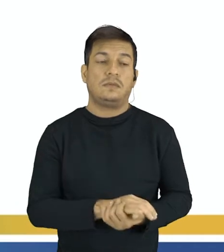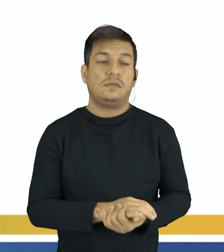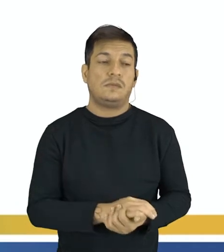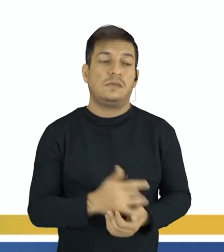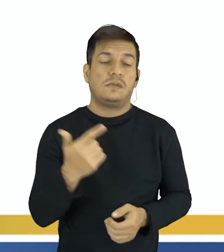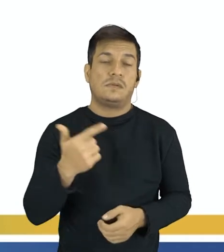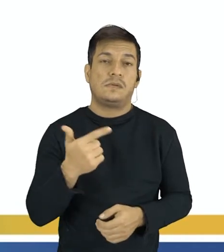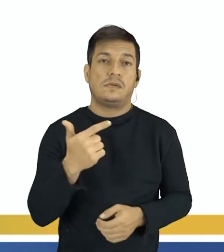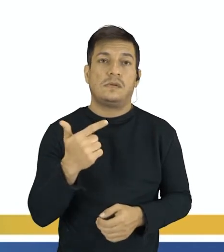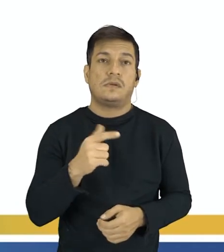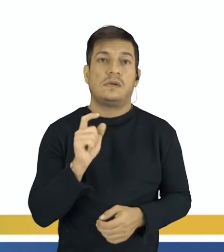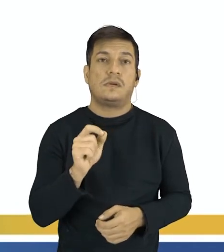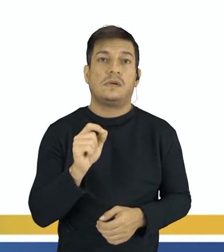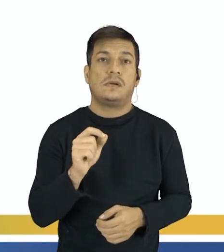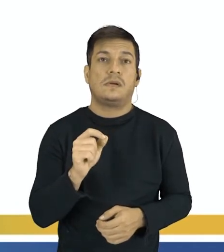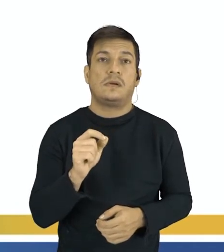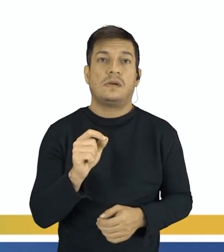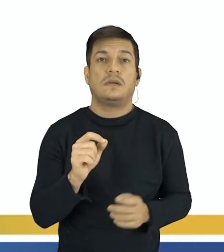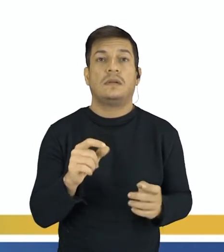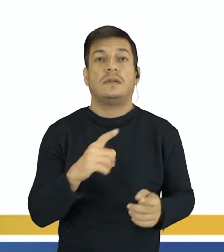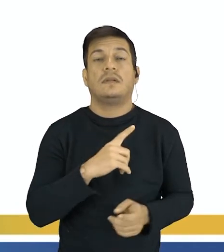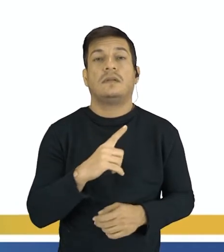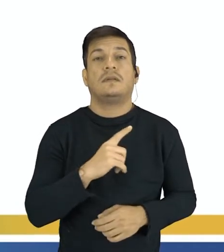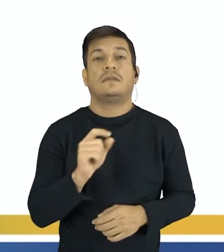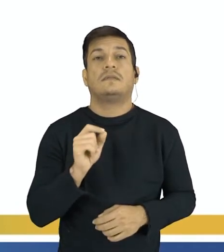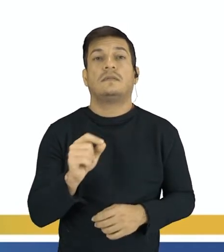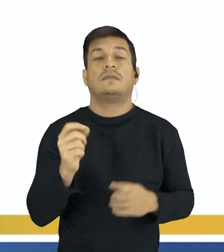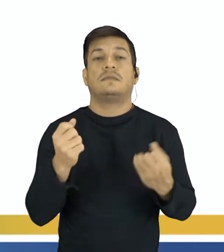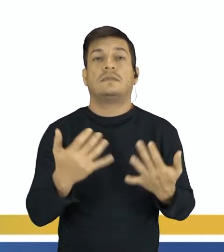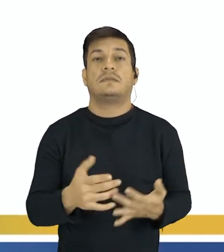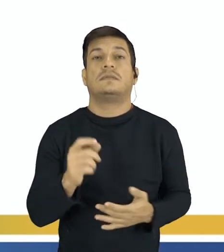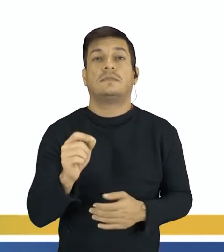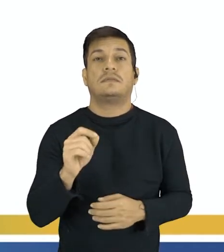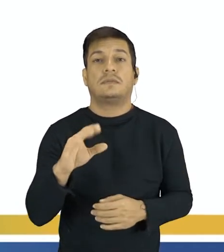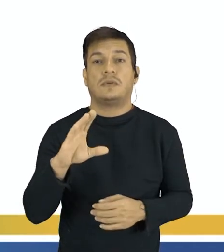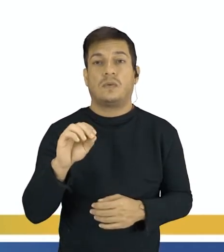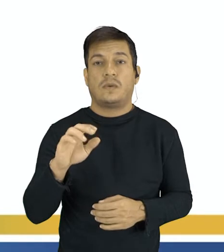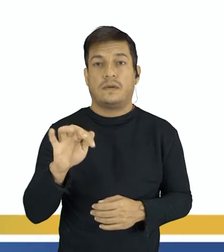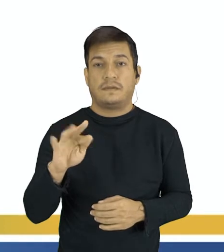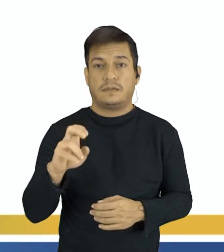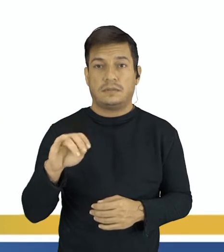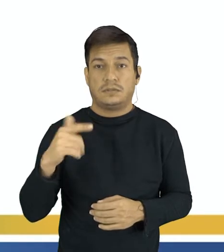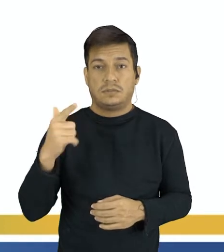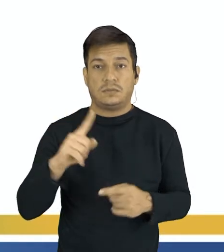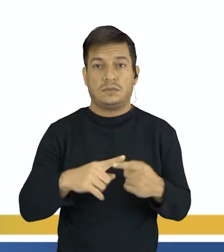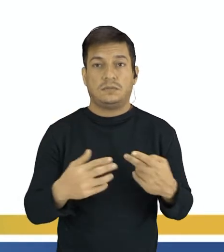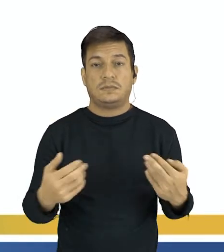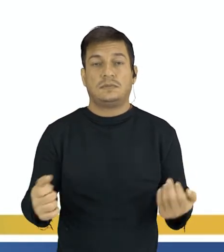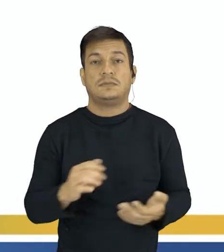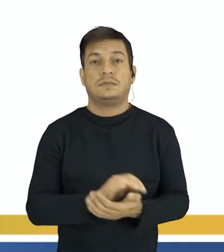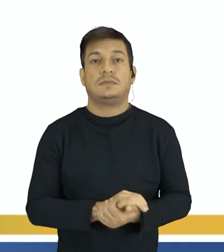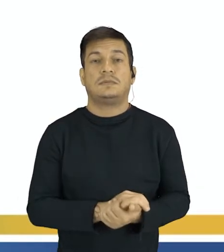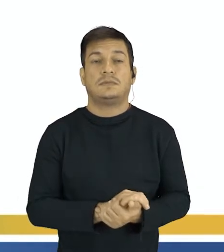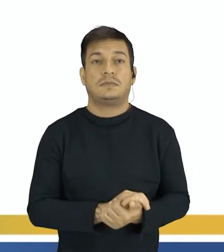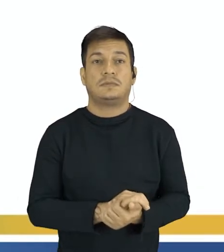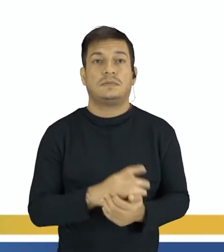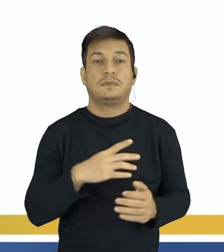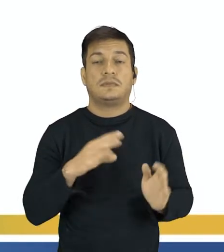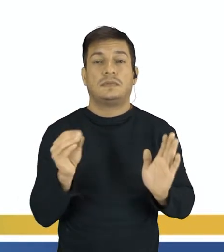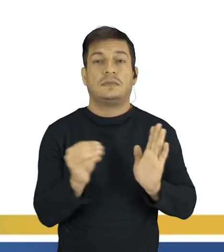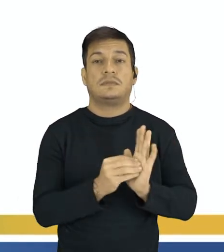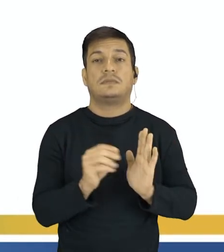Segundo ponto, a partir daí, nós vamos determinar o coeficiente das outras substâncias. A gente vai